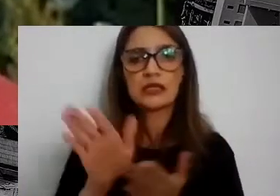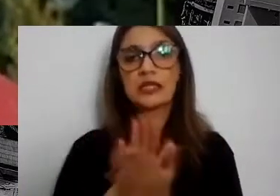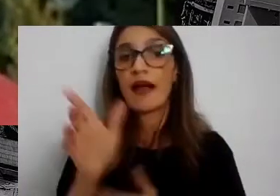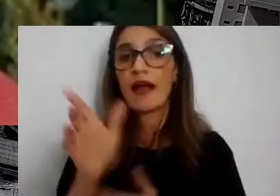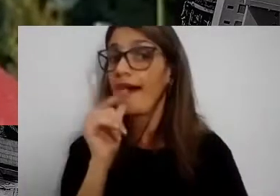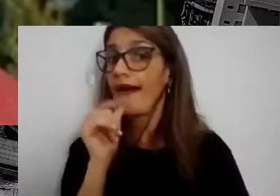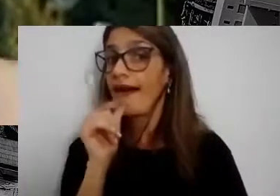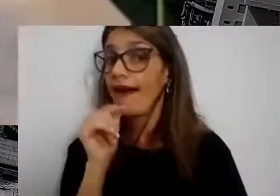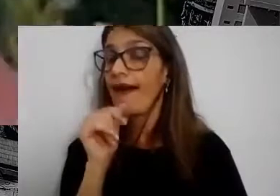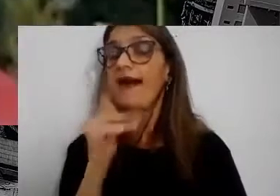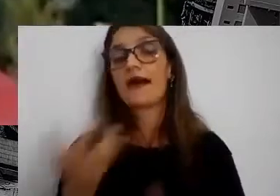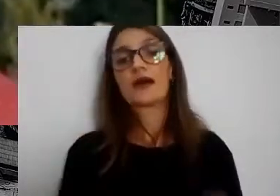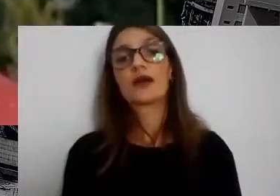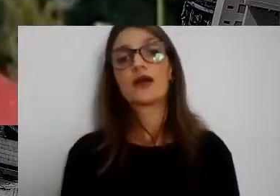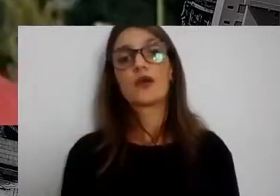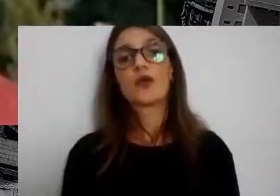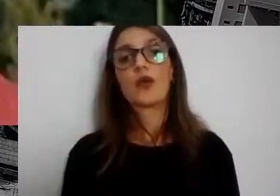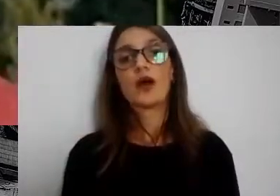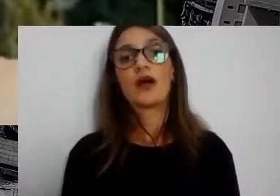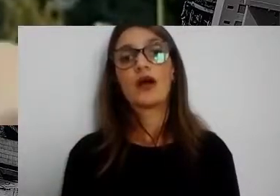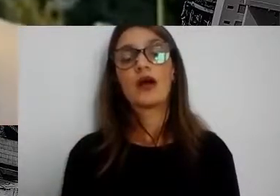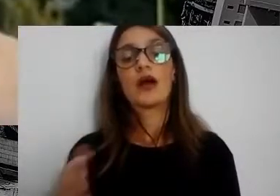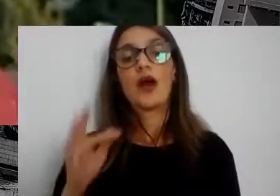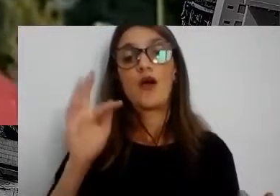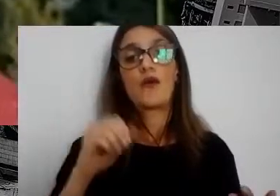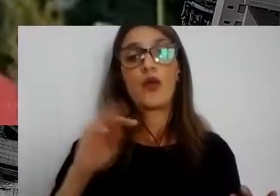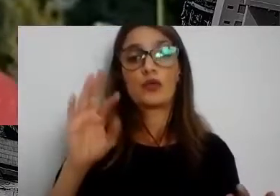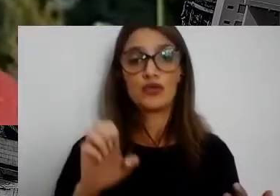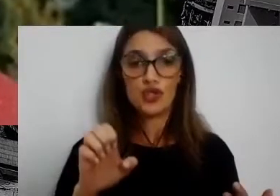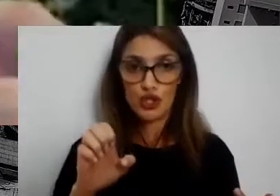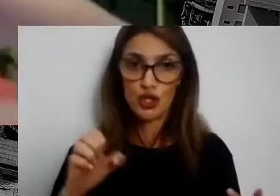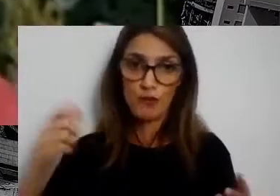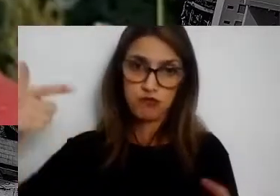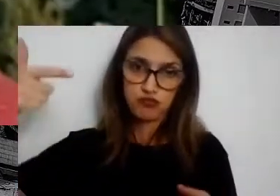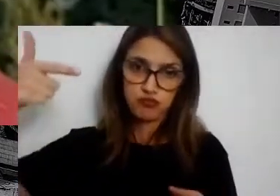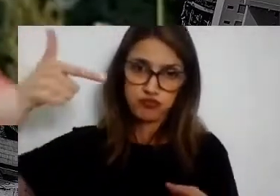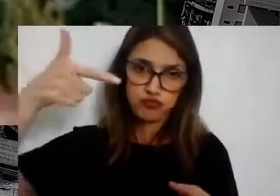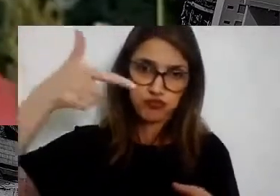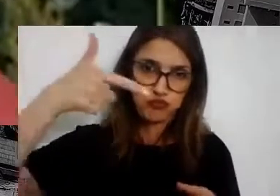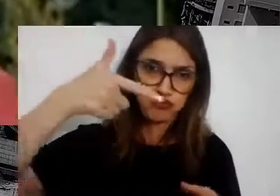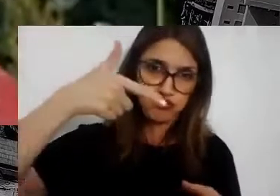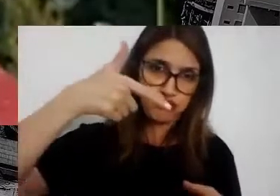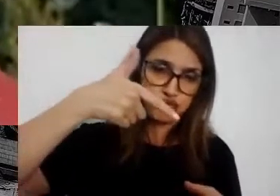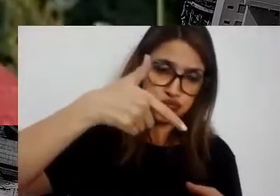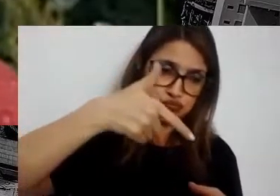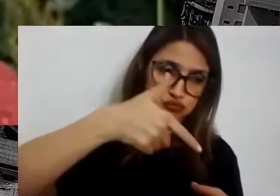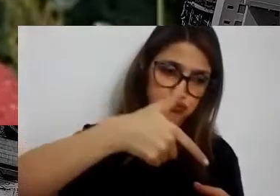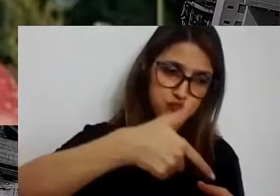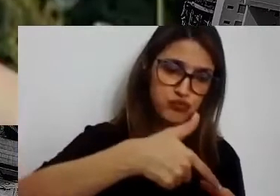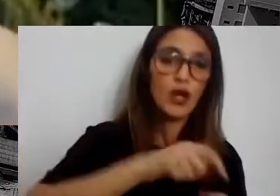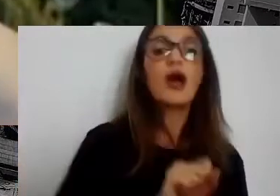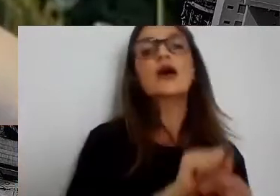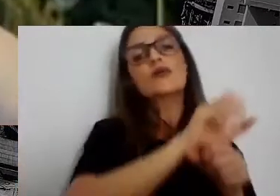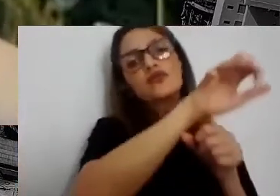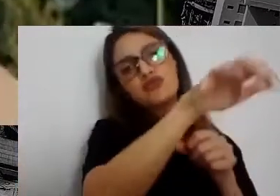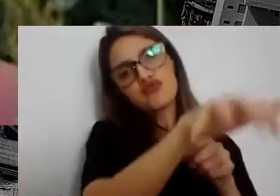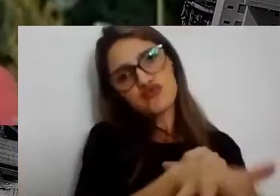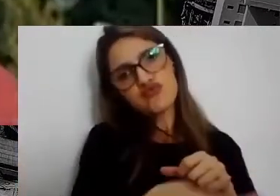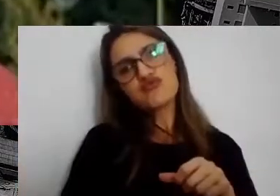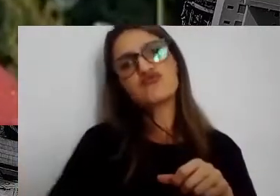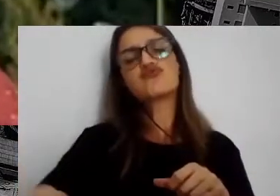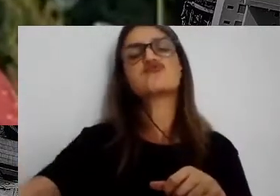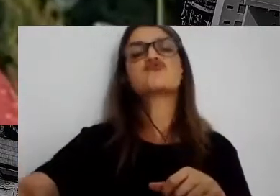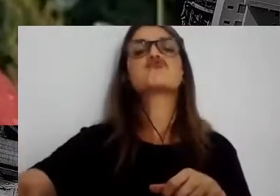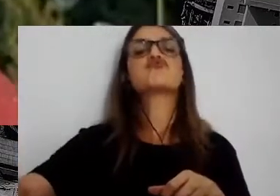retira das fontes de abastecimento, deixando mais água disponível na natureza para os outros